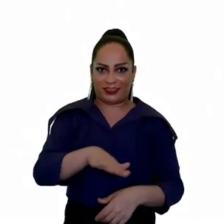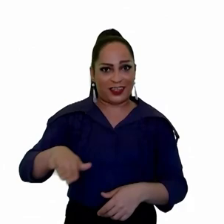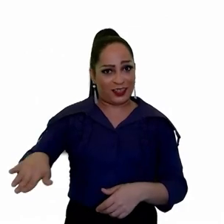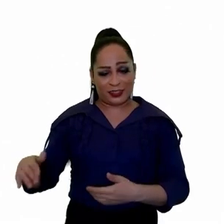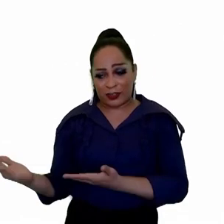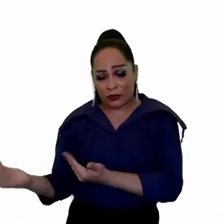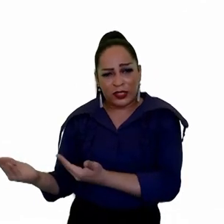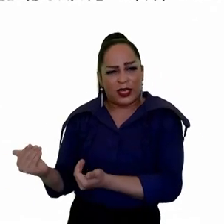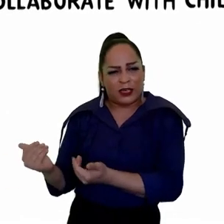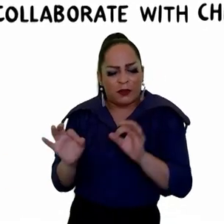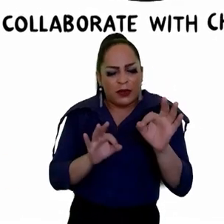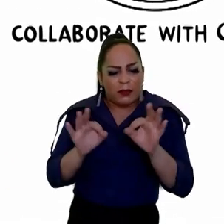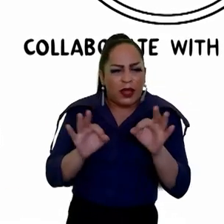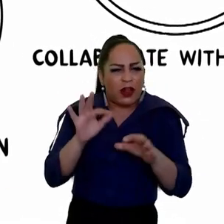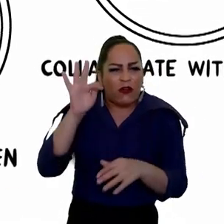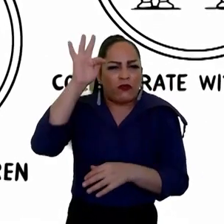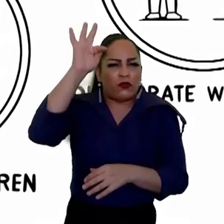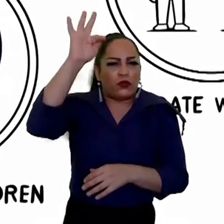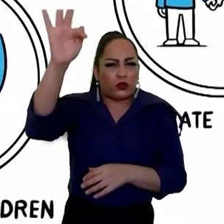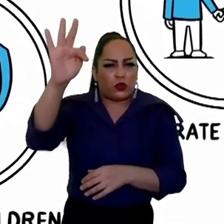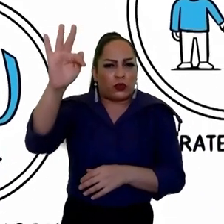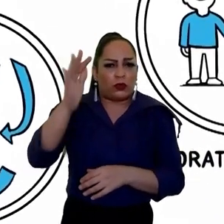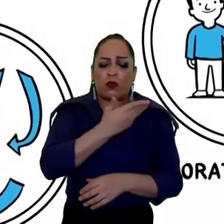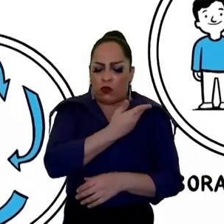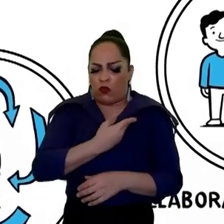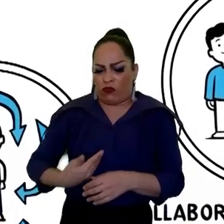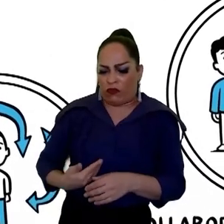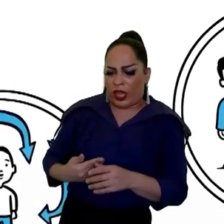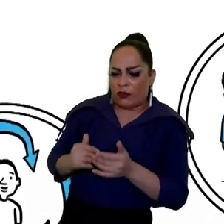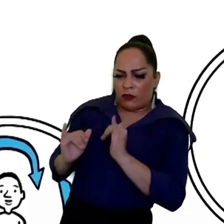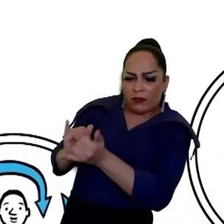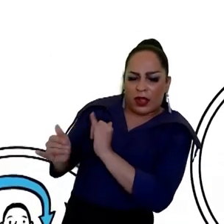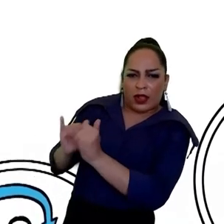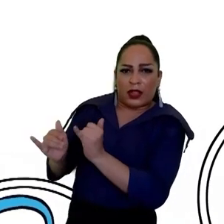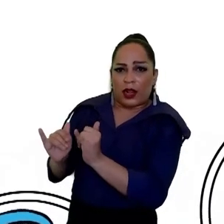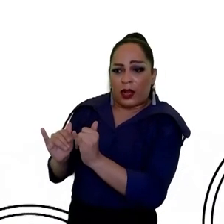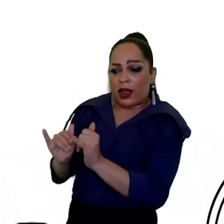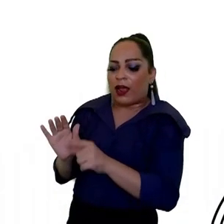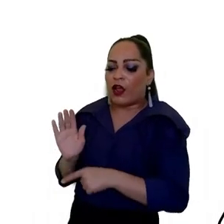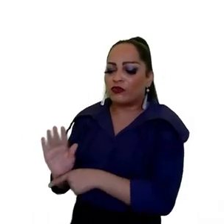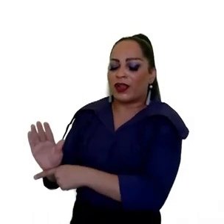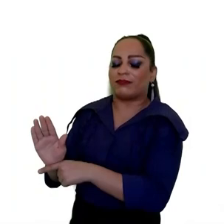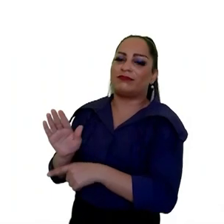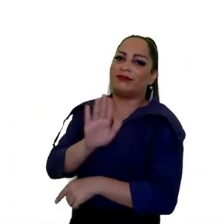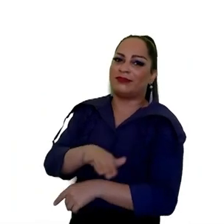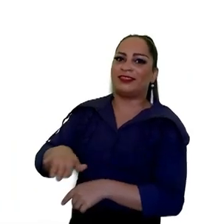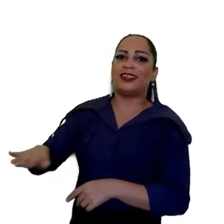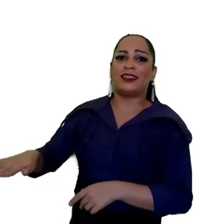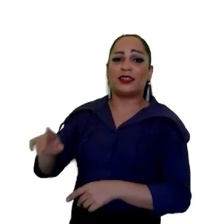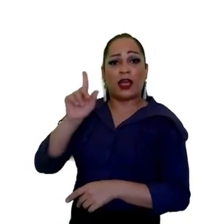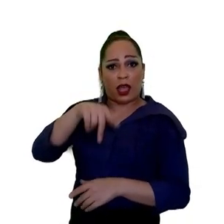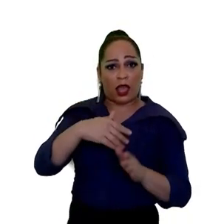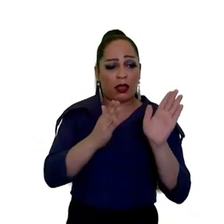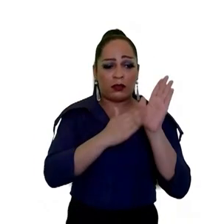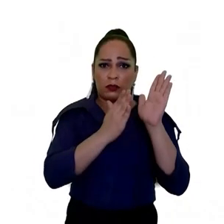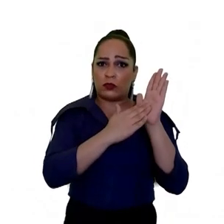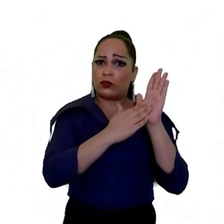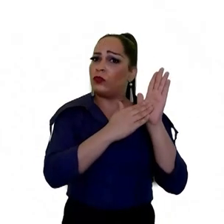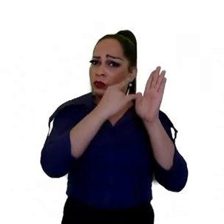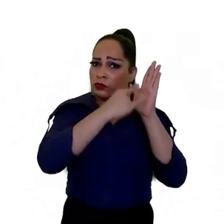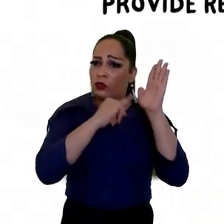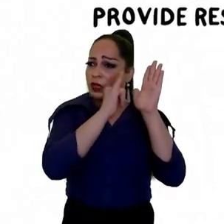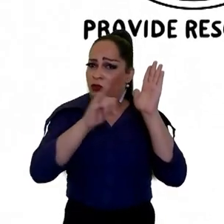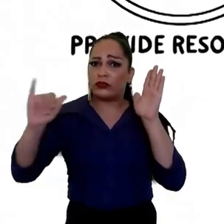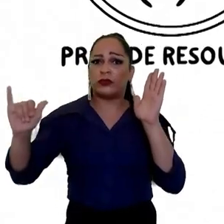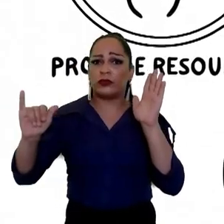Imagina um futuro em que a governança de dados é feita para o benefício infantil. O manifesto reivindica que as aptidões e as